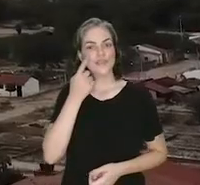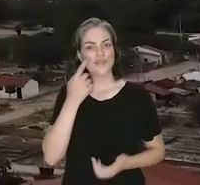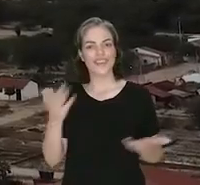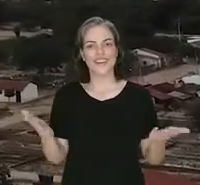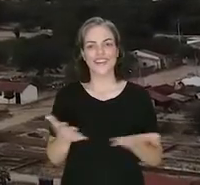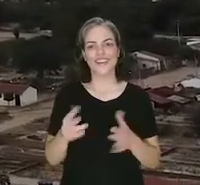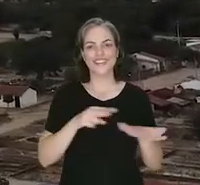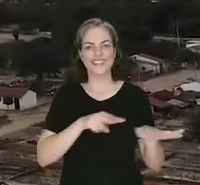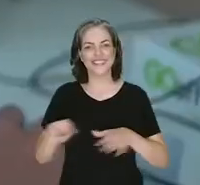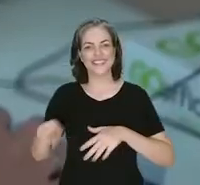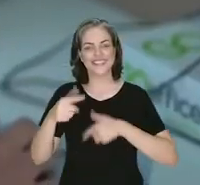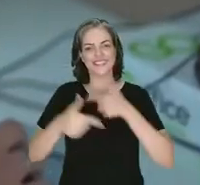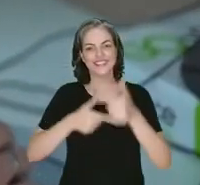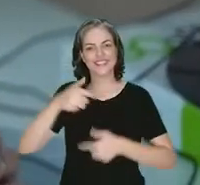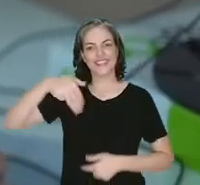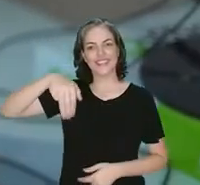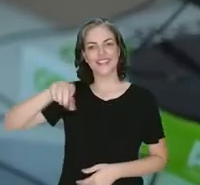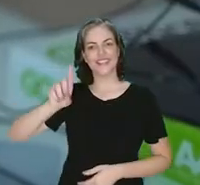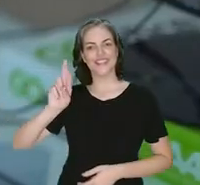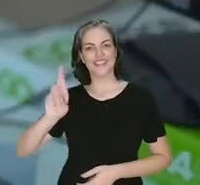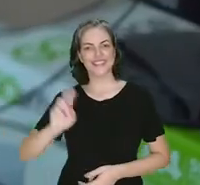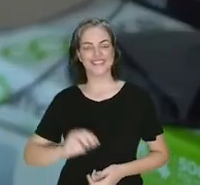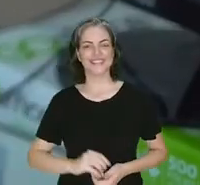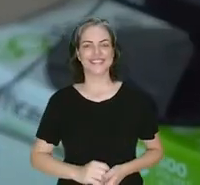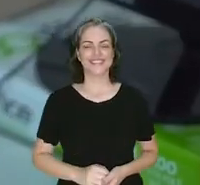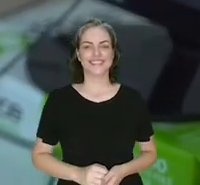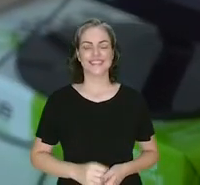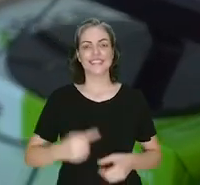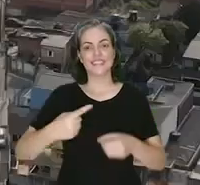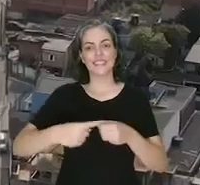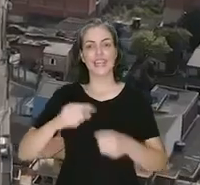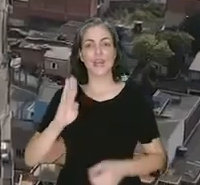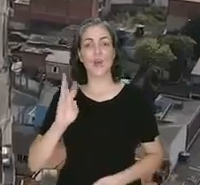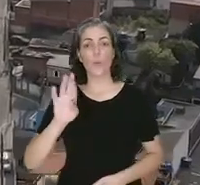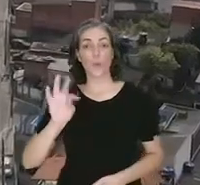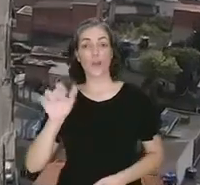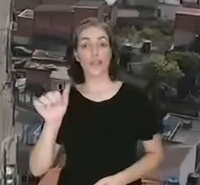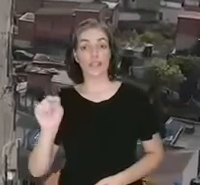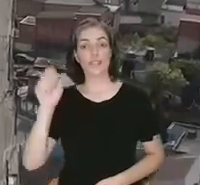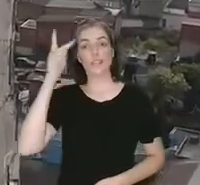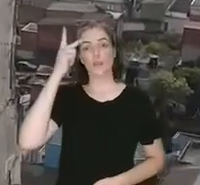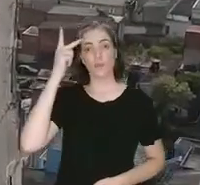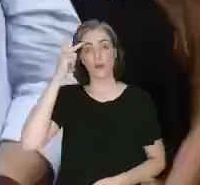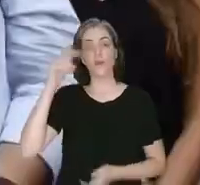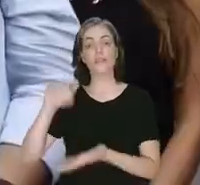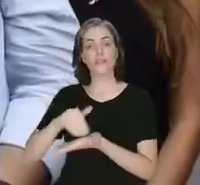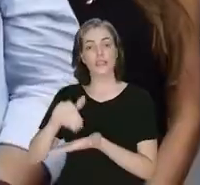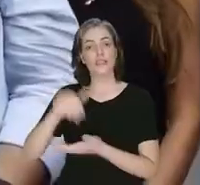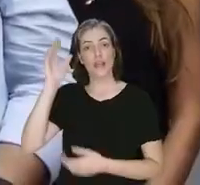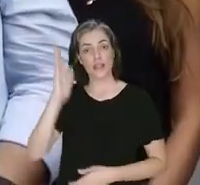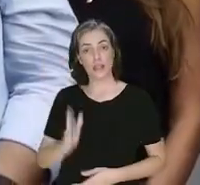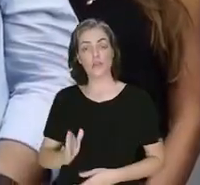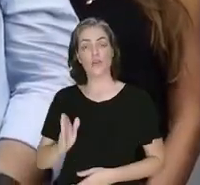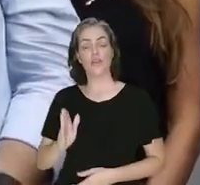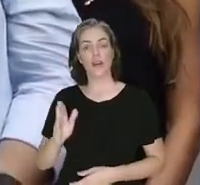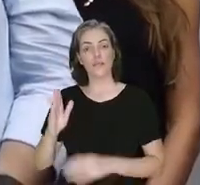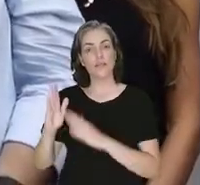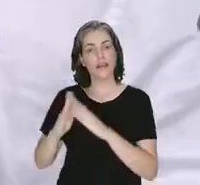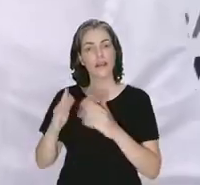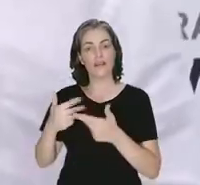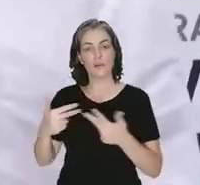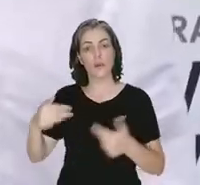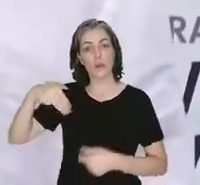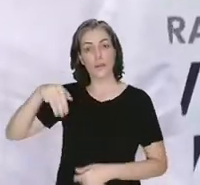Firo que foi destaque na semana do MDR. Em Brota, São Paulo, o secretário nacional de habitação do MDR,